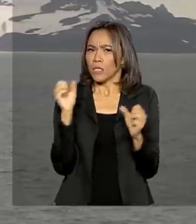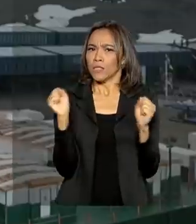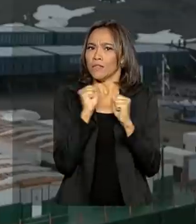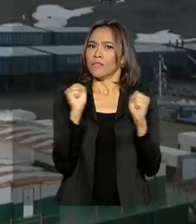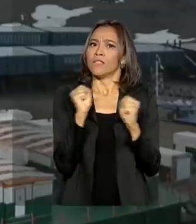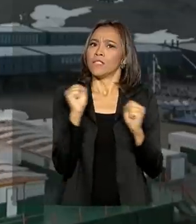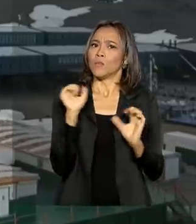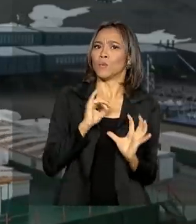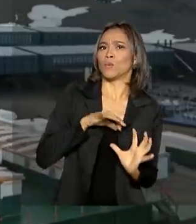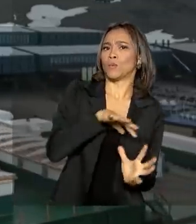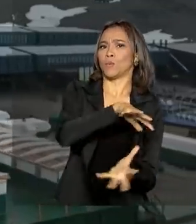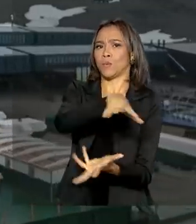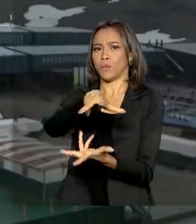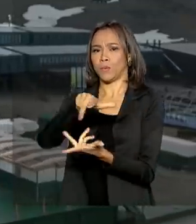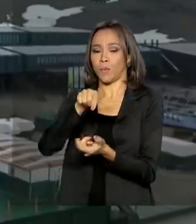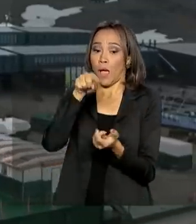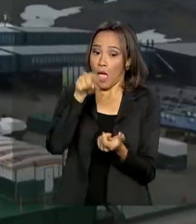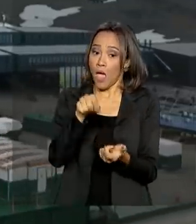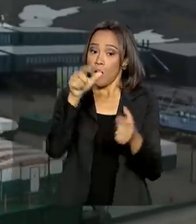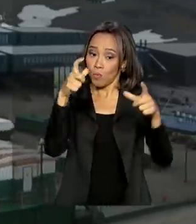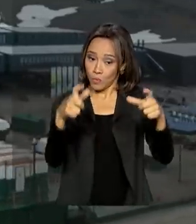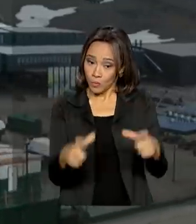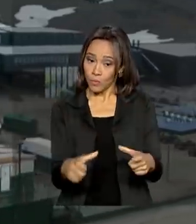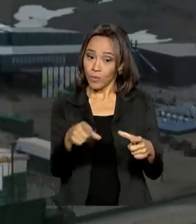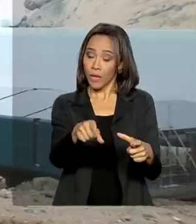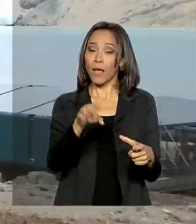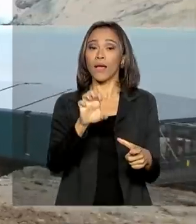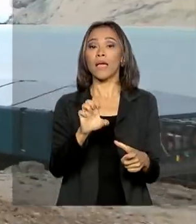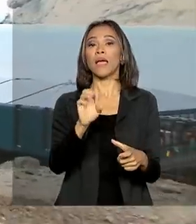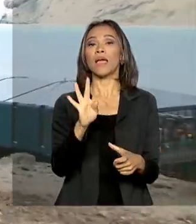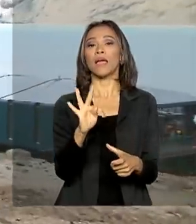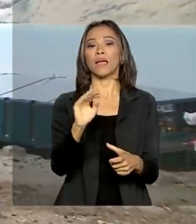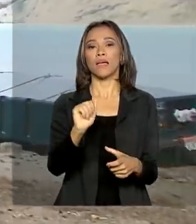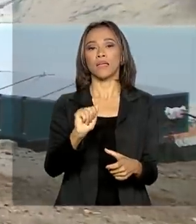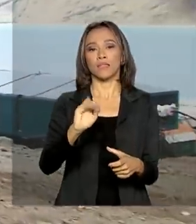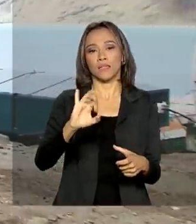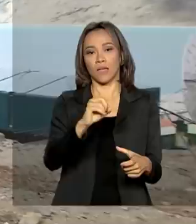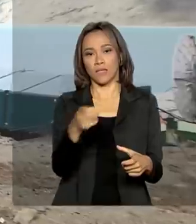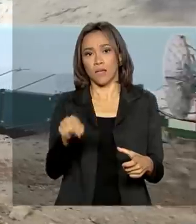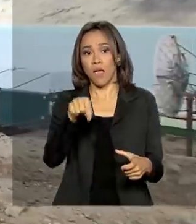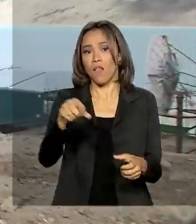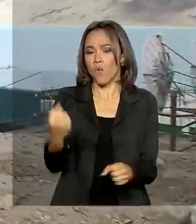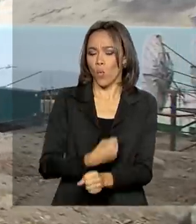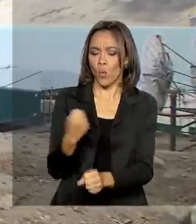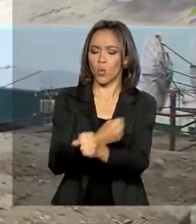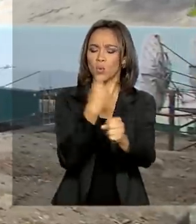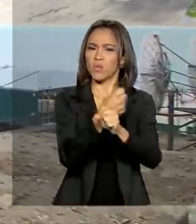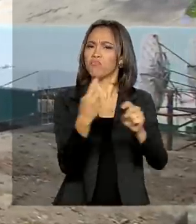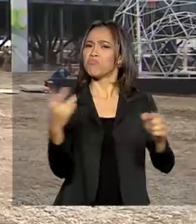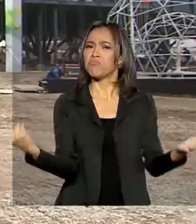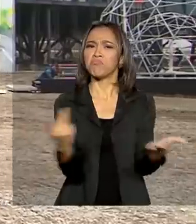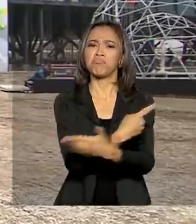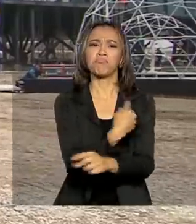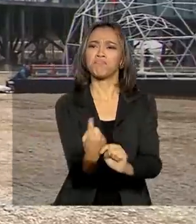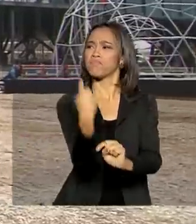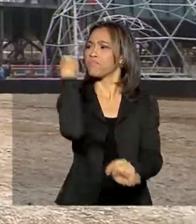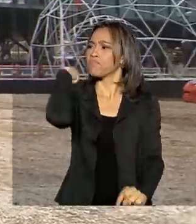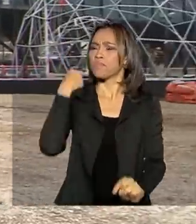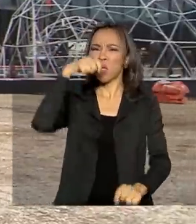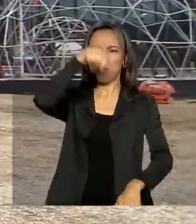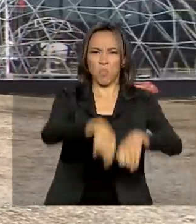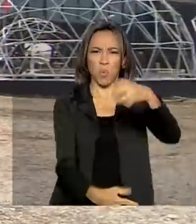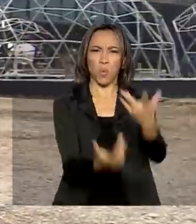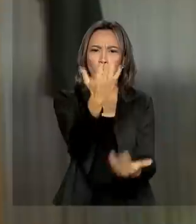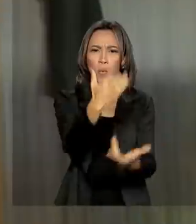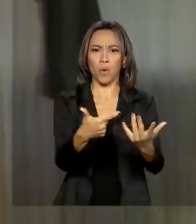planeta. Esta é a estação brasileira Comandante Ferraz na Antártica. Ela foi construída depois do incêndio de 2012, que destruiu a